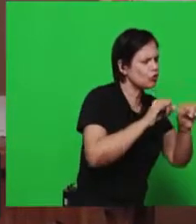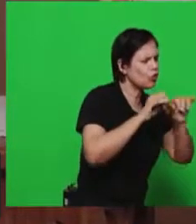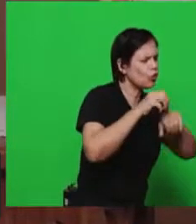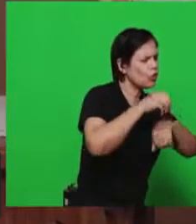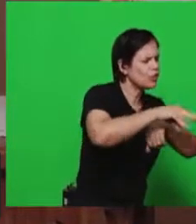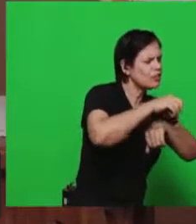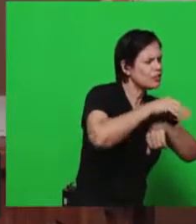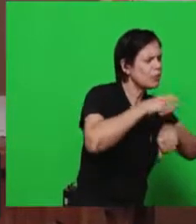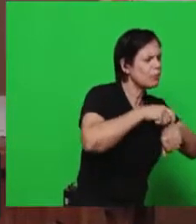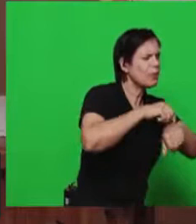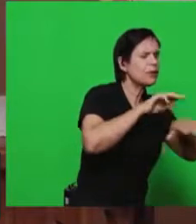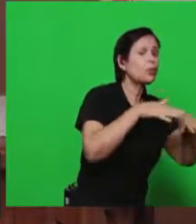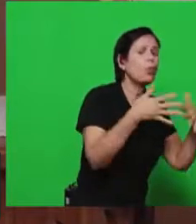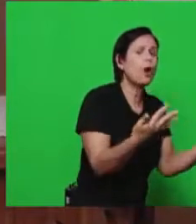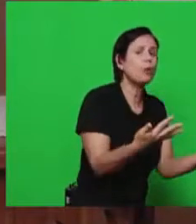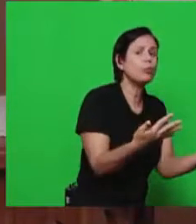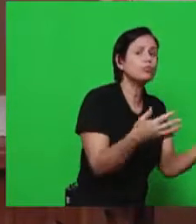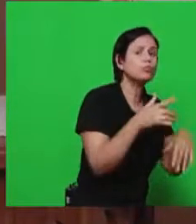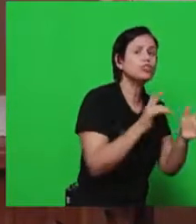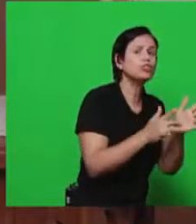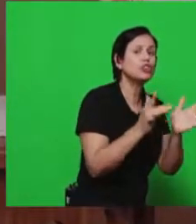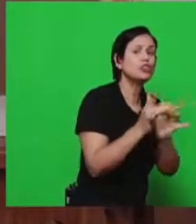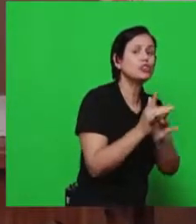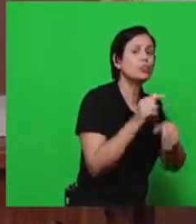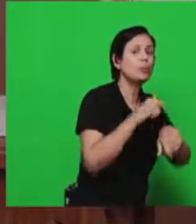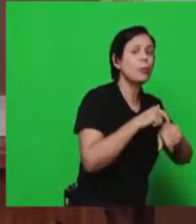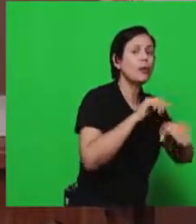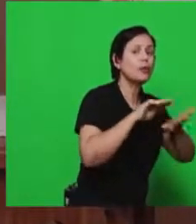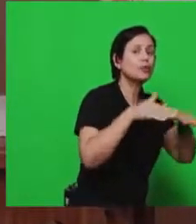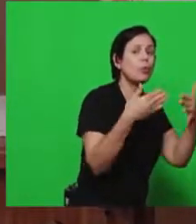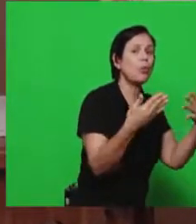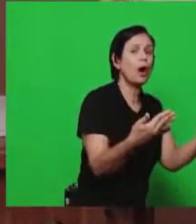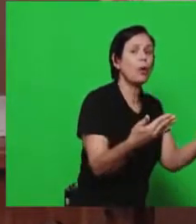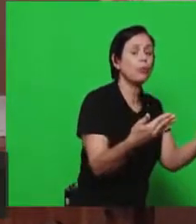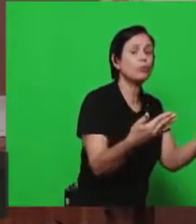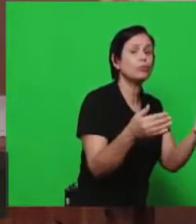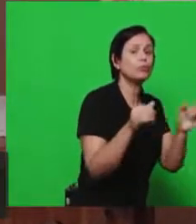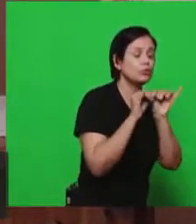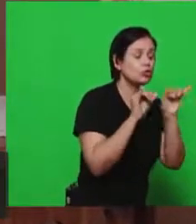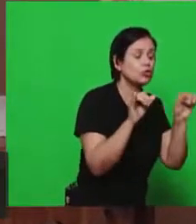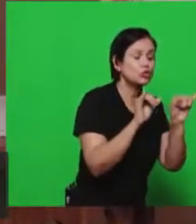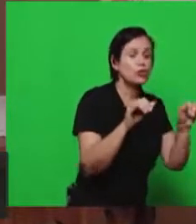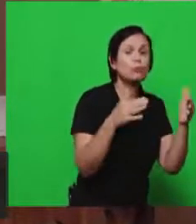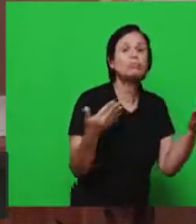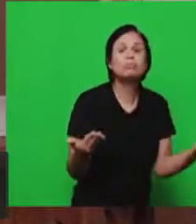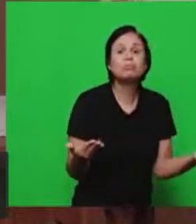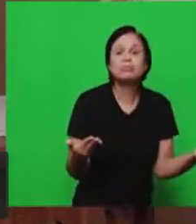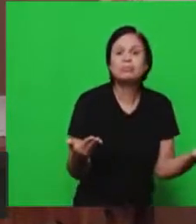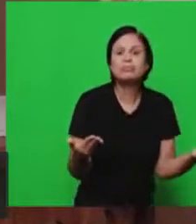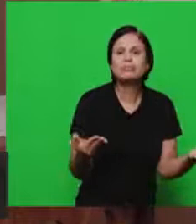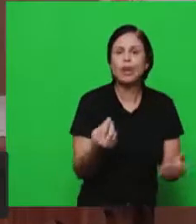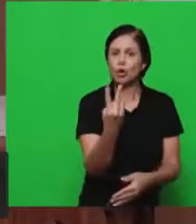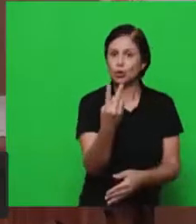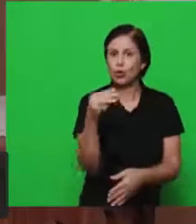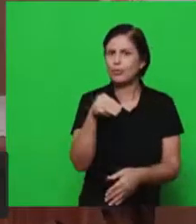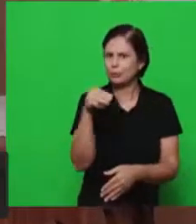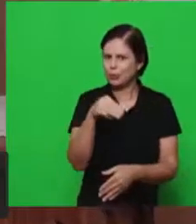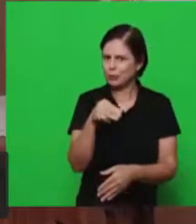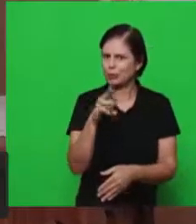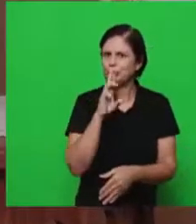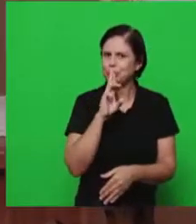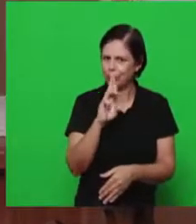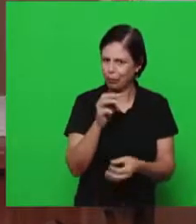Apocalipse. para esse período, para essa resposta, nós vamos dar aos irmãos dois minutos e nós, então,